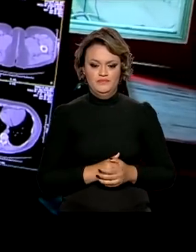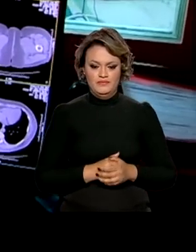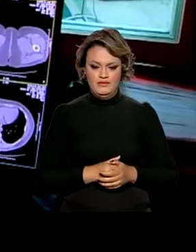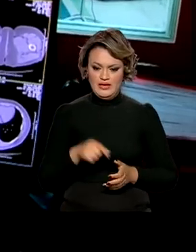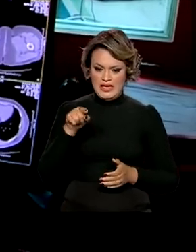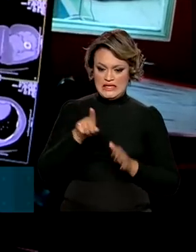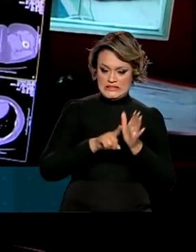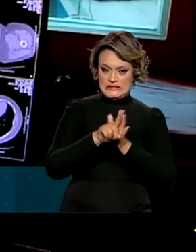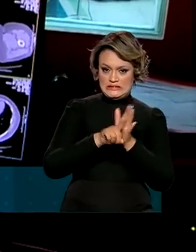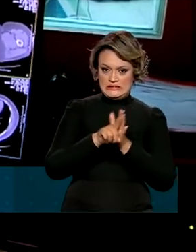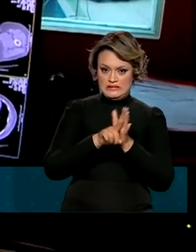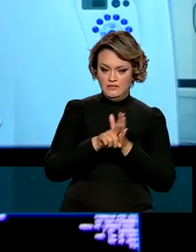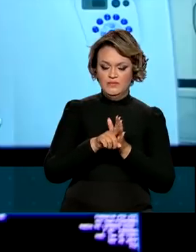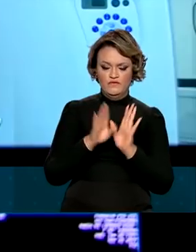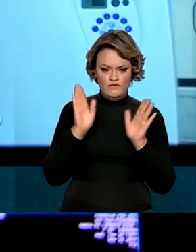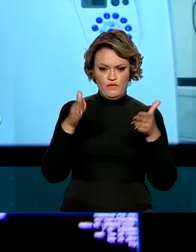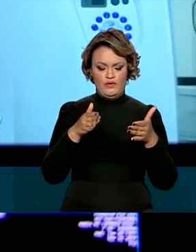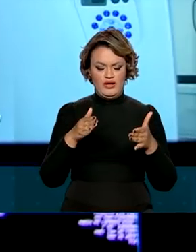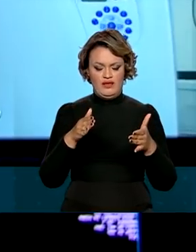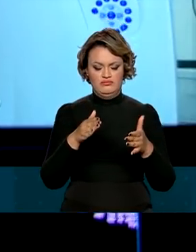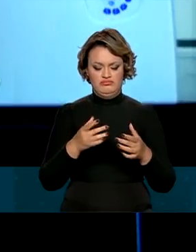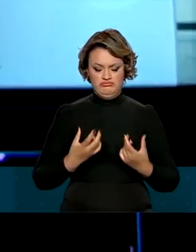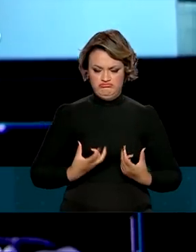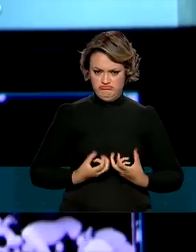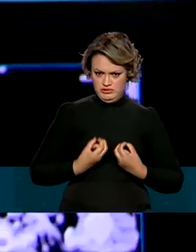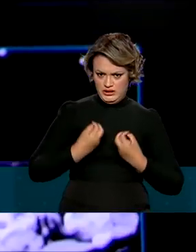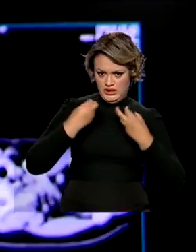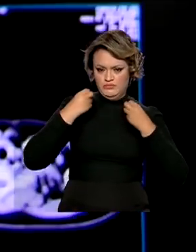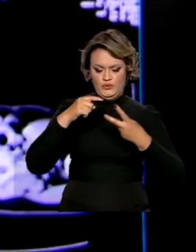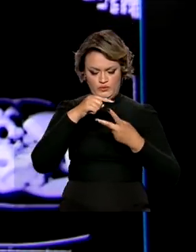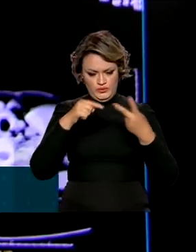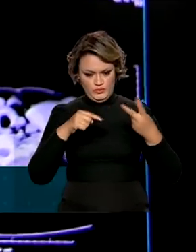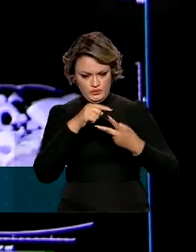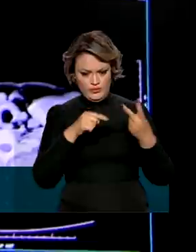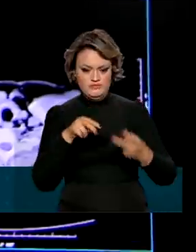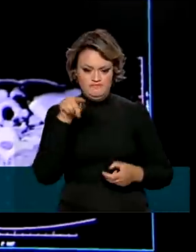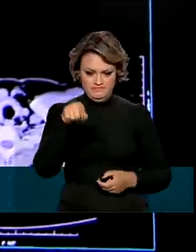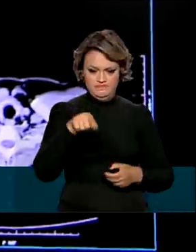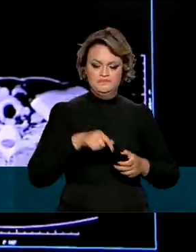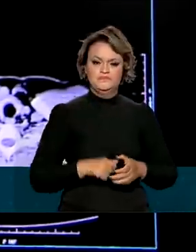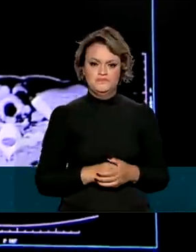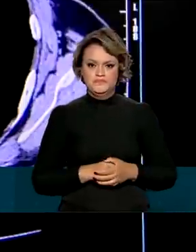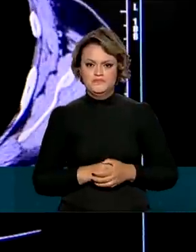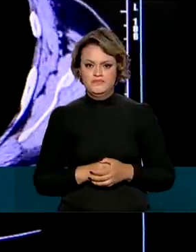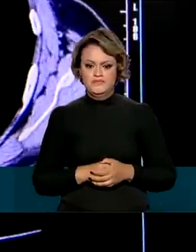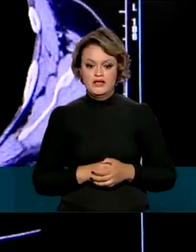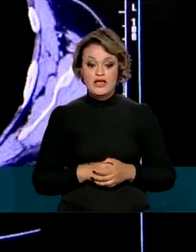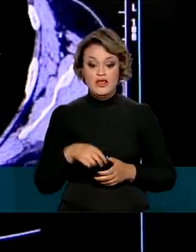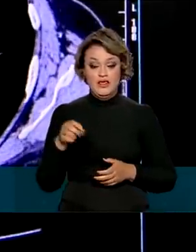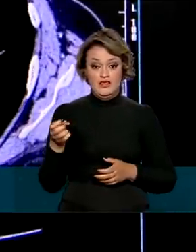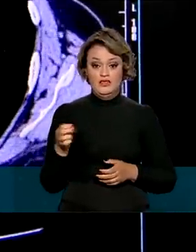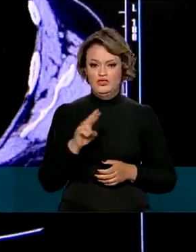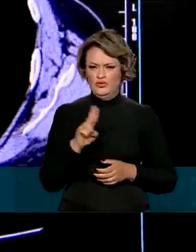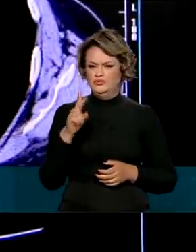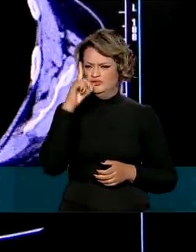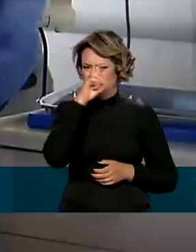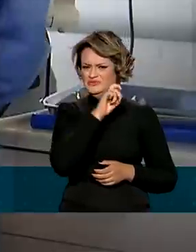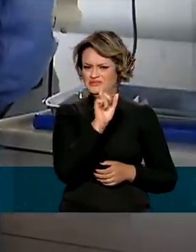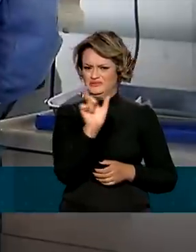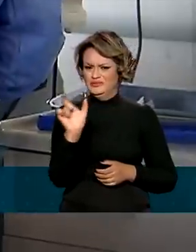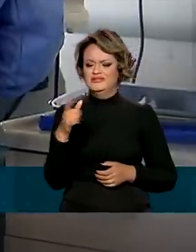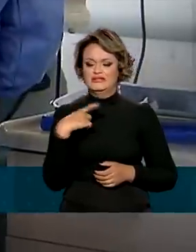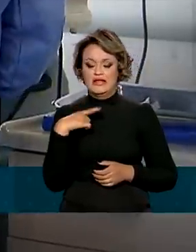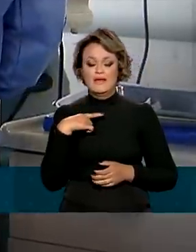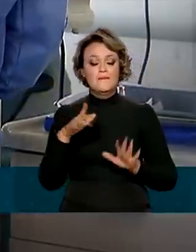Peritonectomia em oncologia e quimio-perfusão intraperitoneal hipertérmica. Dois nomes complicados,